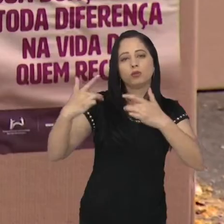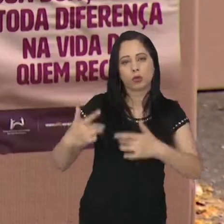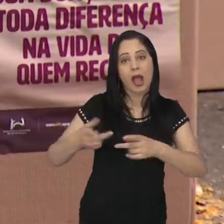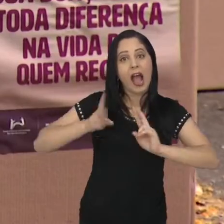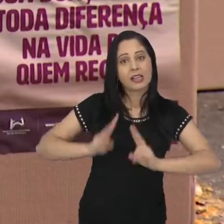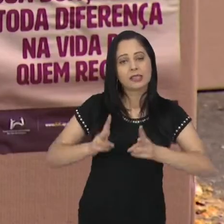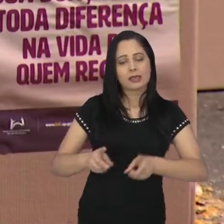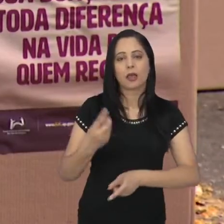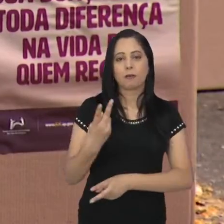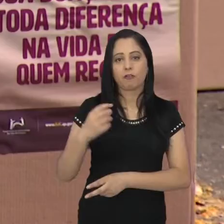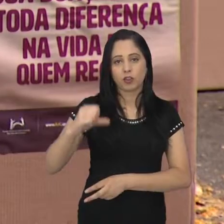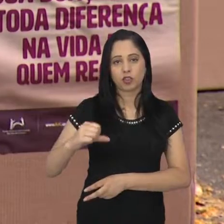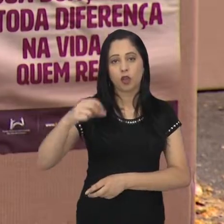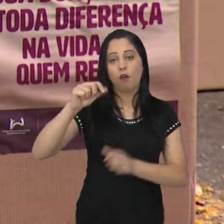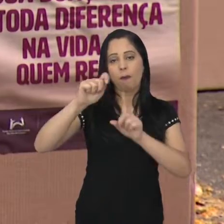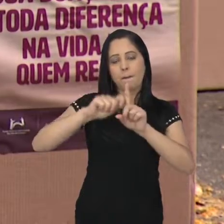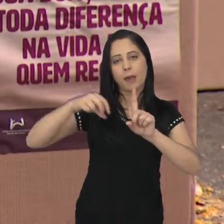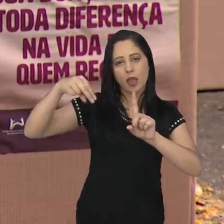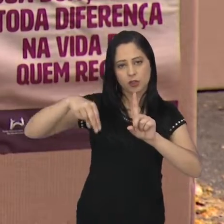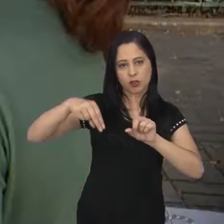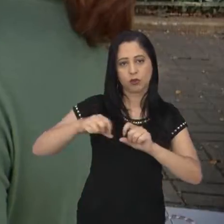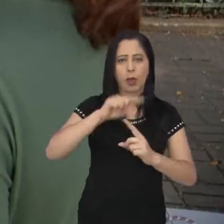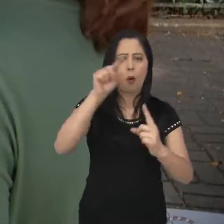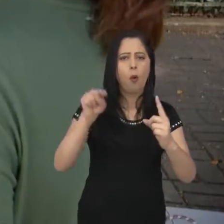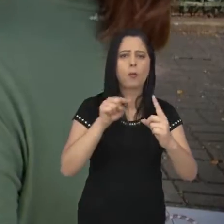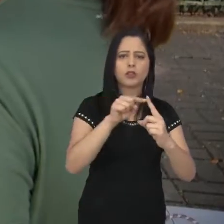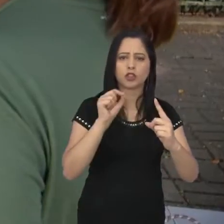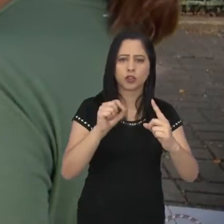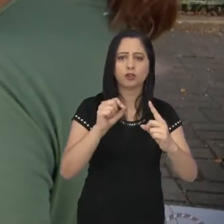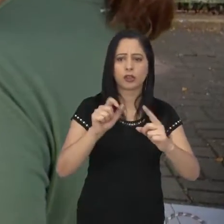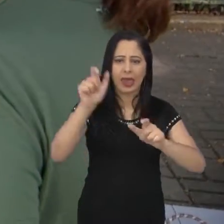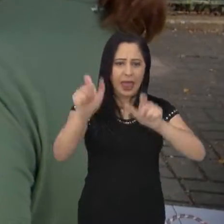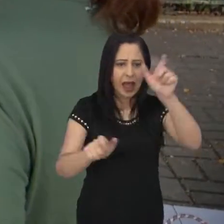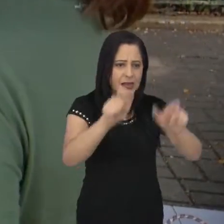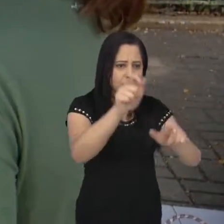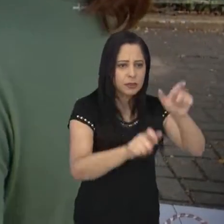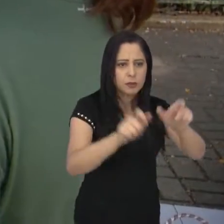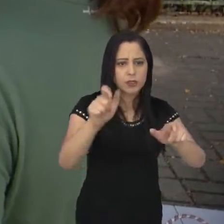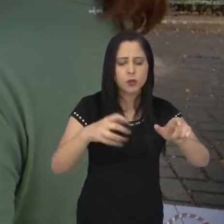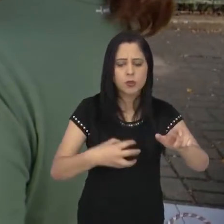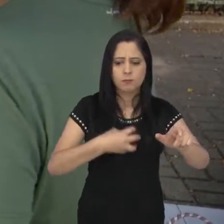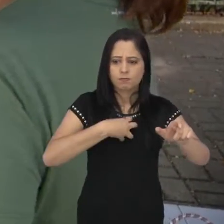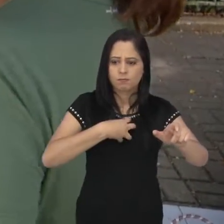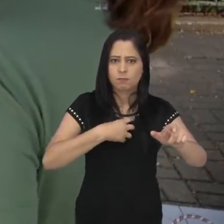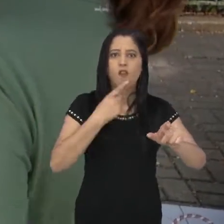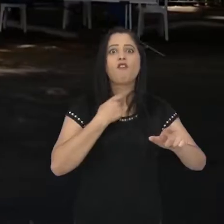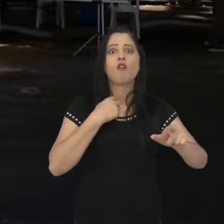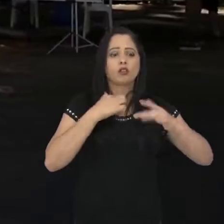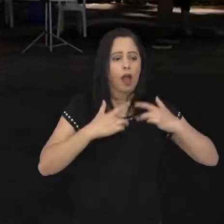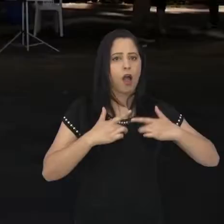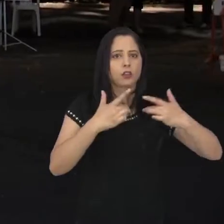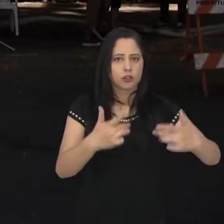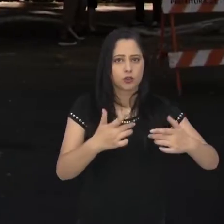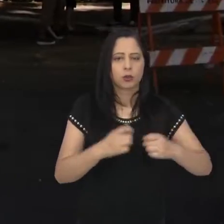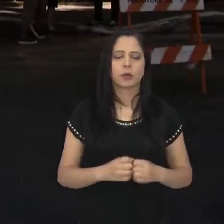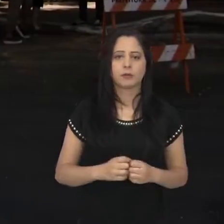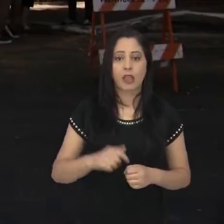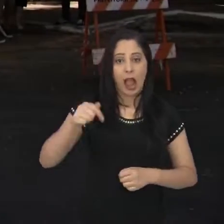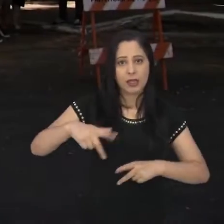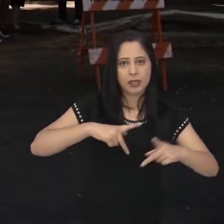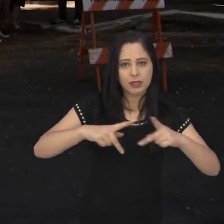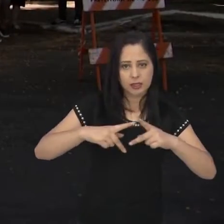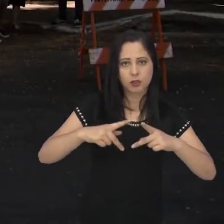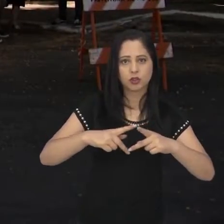acontece sempre no dia 29 de novembro, com o objetivo de despertar a solidariedade entre as pessoas. Aqui em São José,